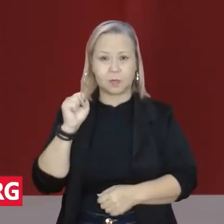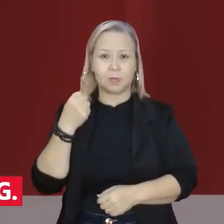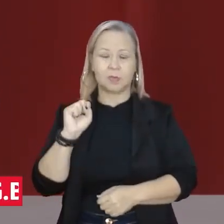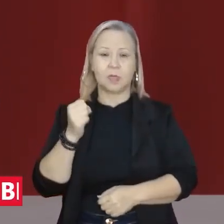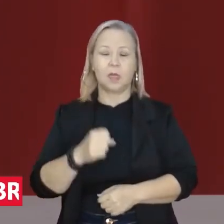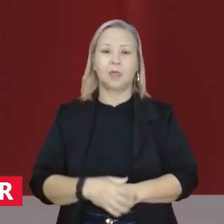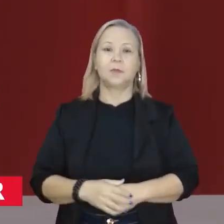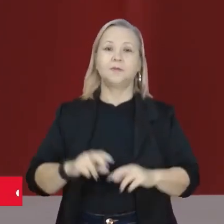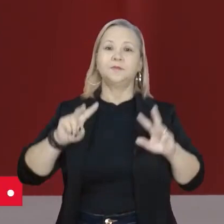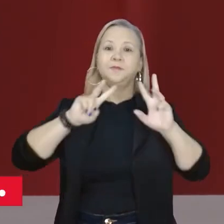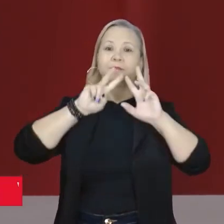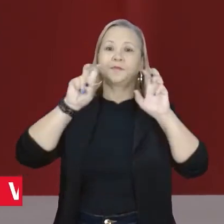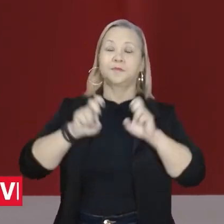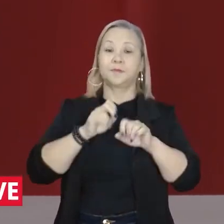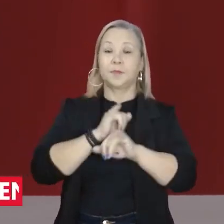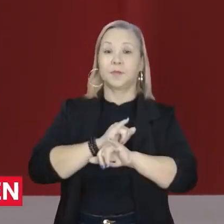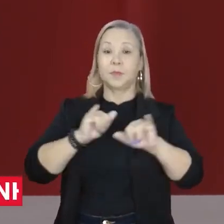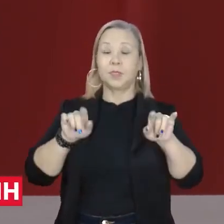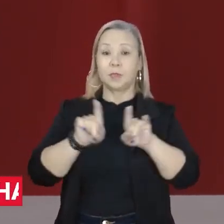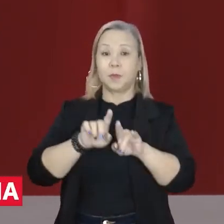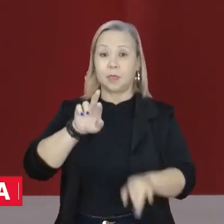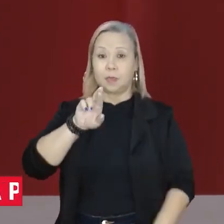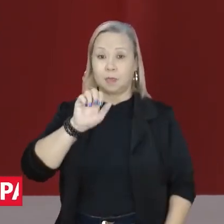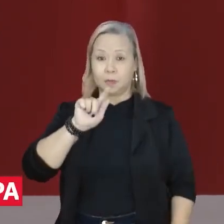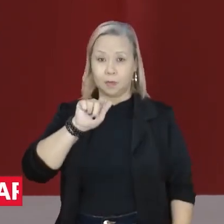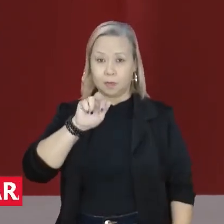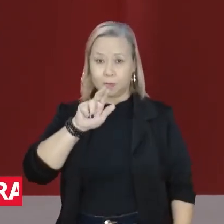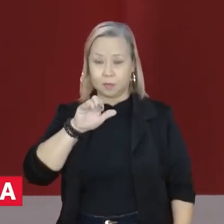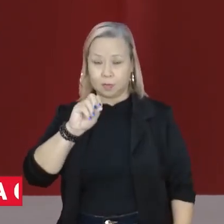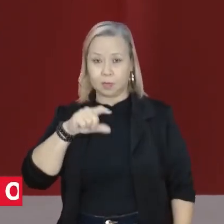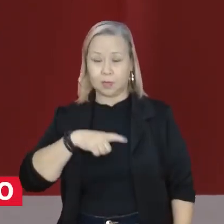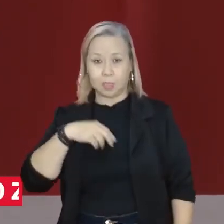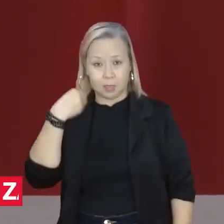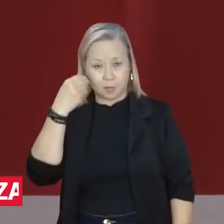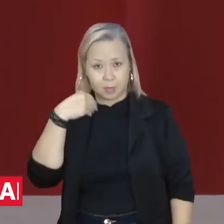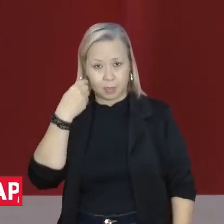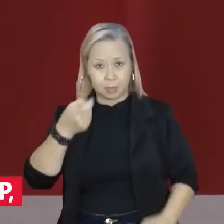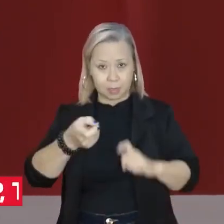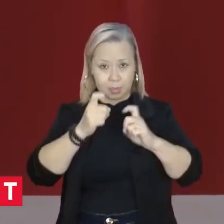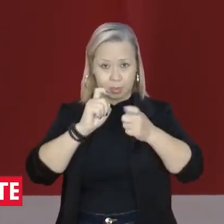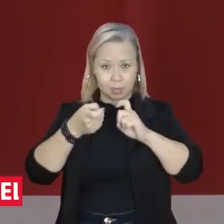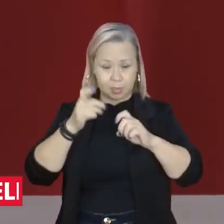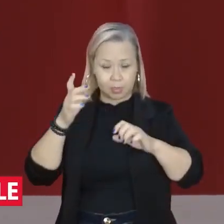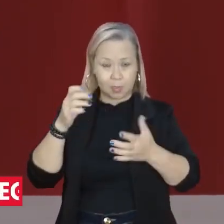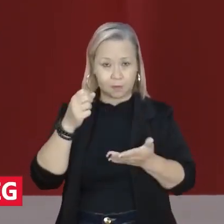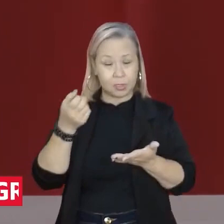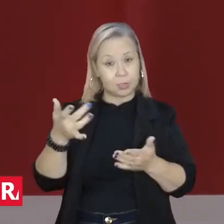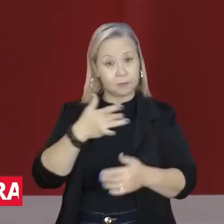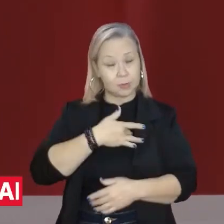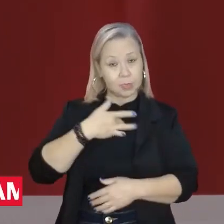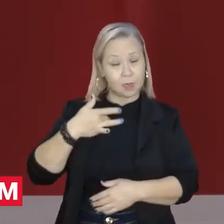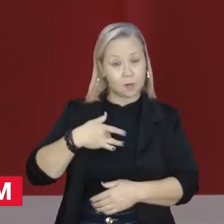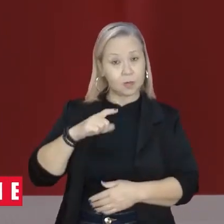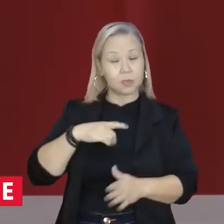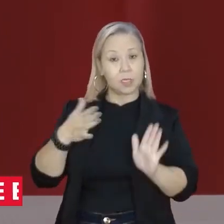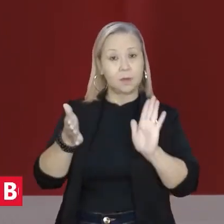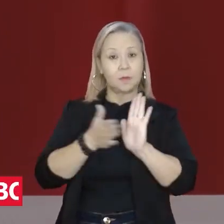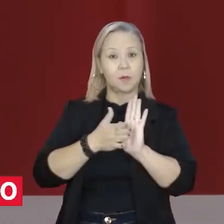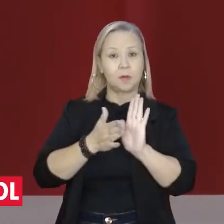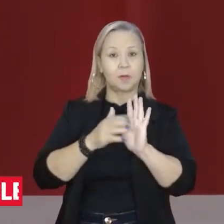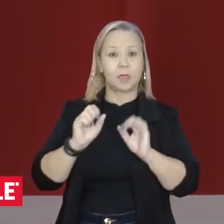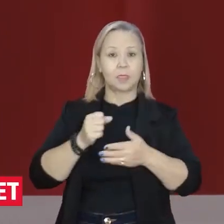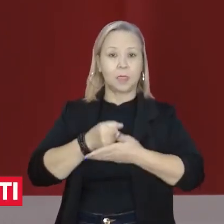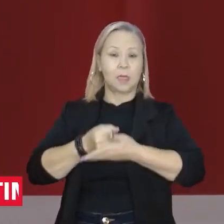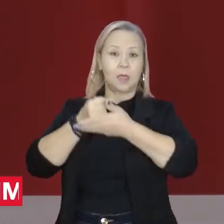Fecha aspas. Ele disse ainda que Rogério Carvalho tem experiência em gestão de saúde por ser da área e ter propostas que contemplam o